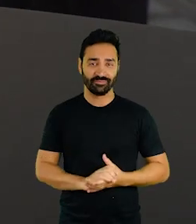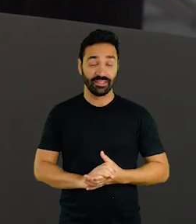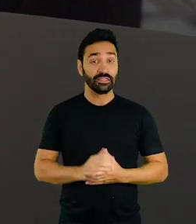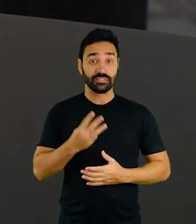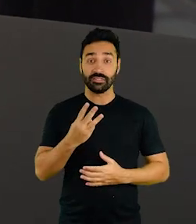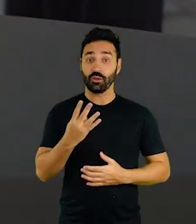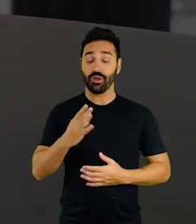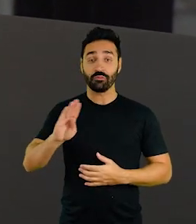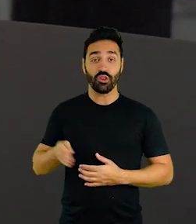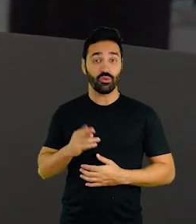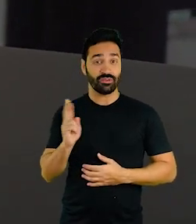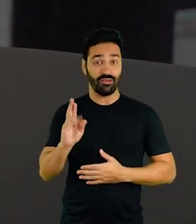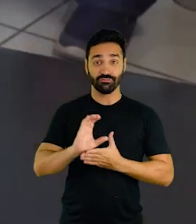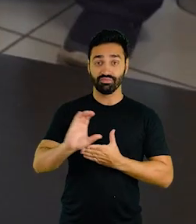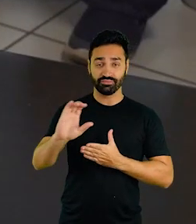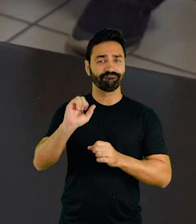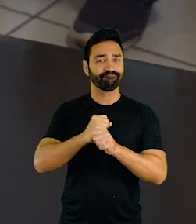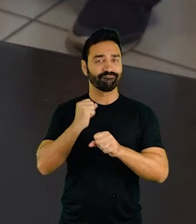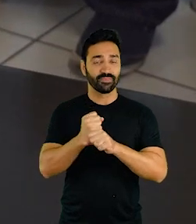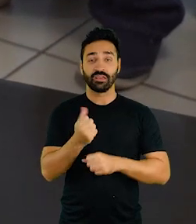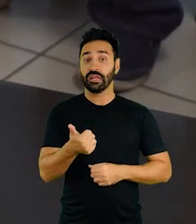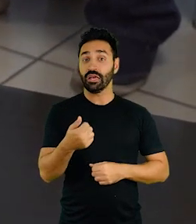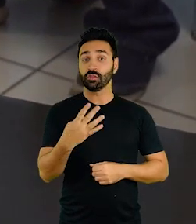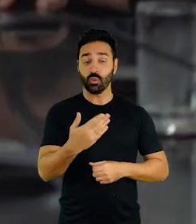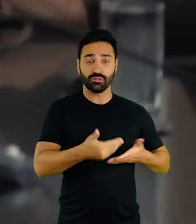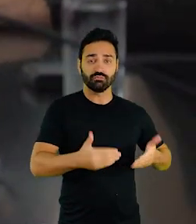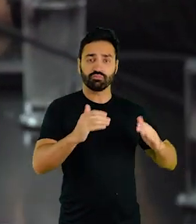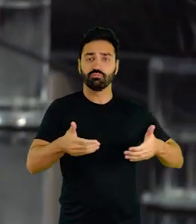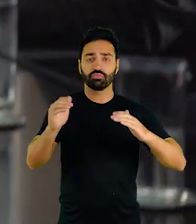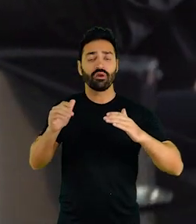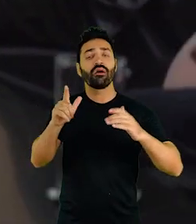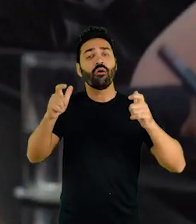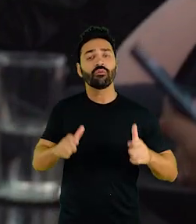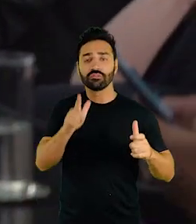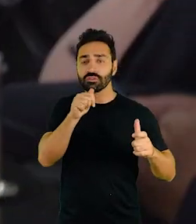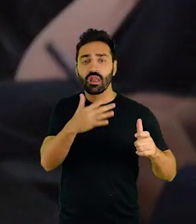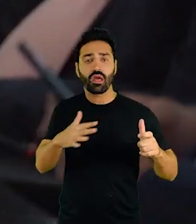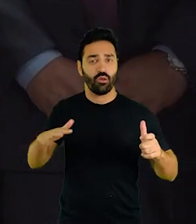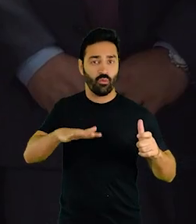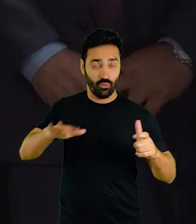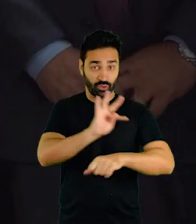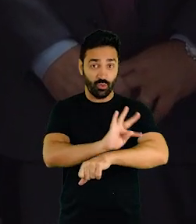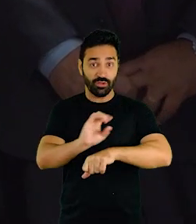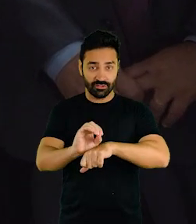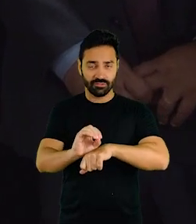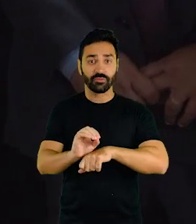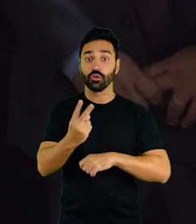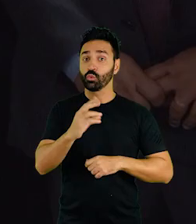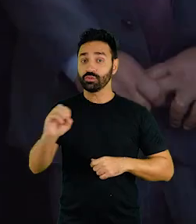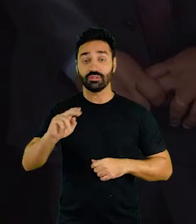Liberamos 34 milhões de reais para a construção de 14 elevatórias na Lagoa da Confusão, em Tocantins. Com a medida,